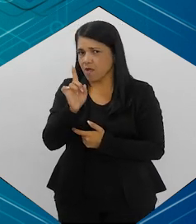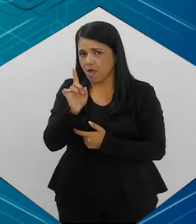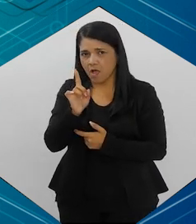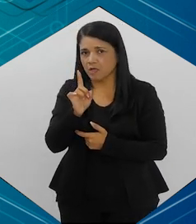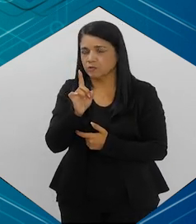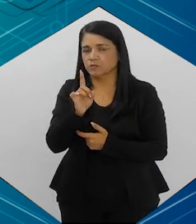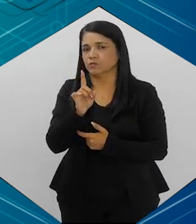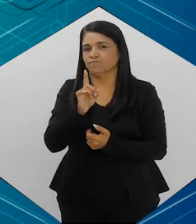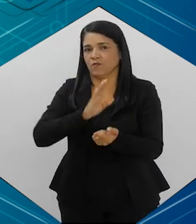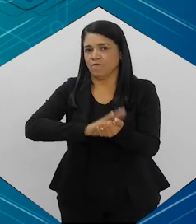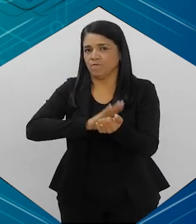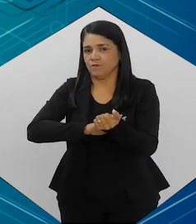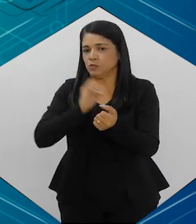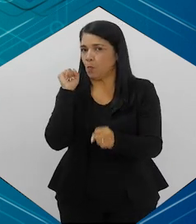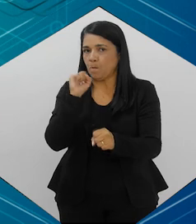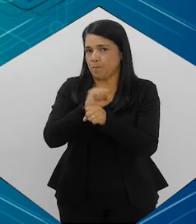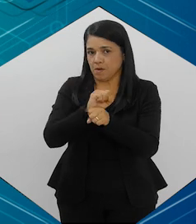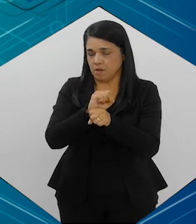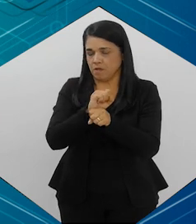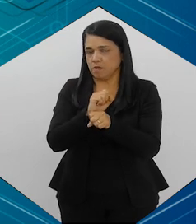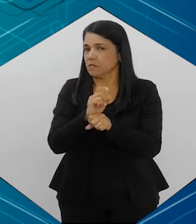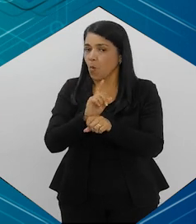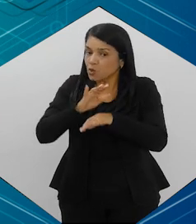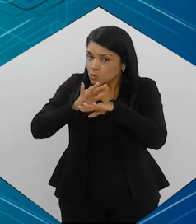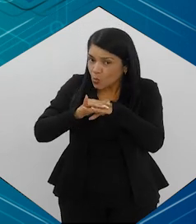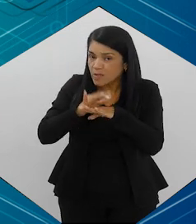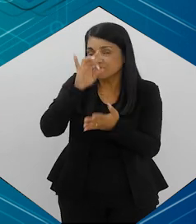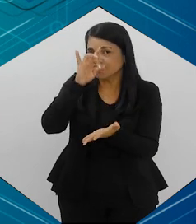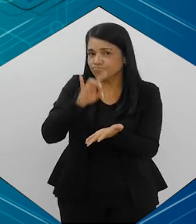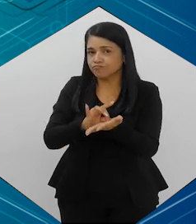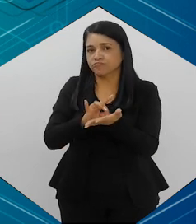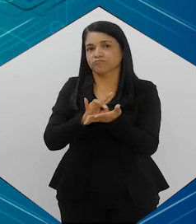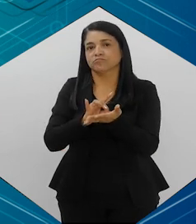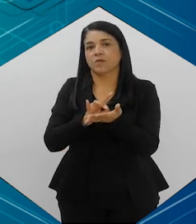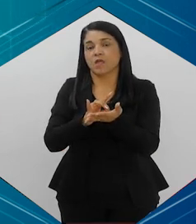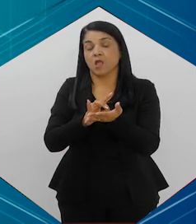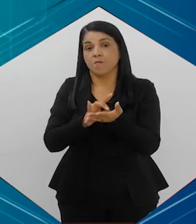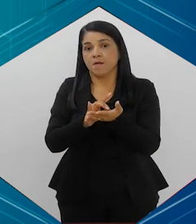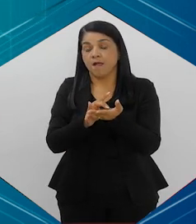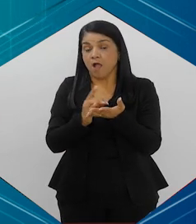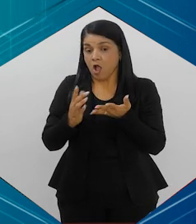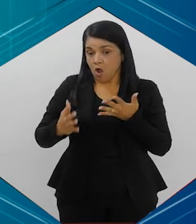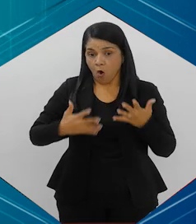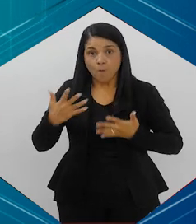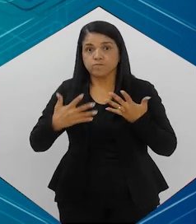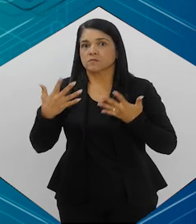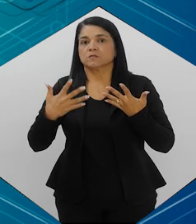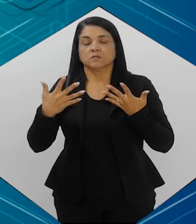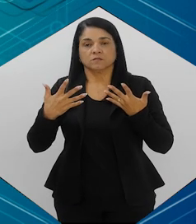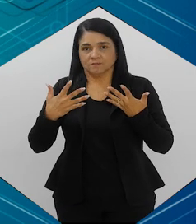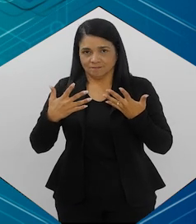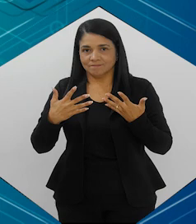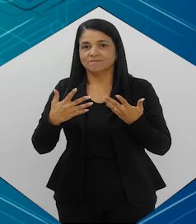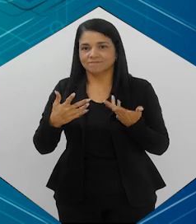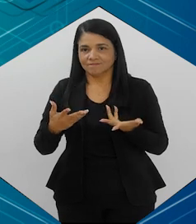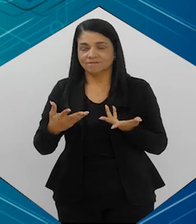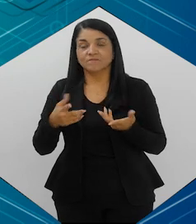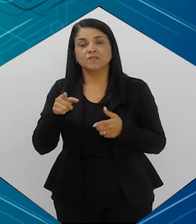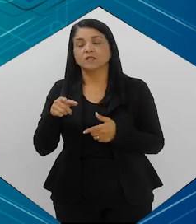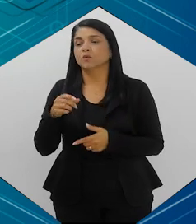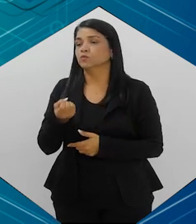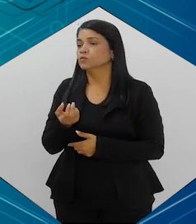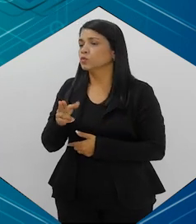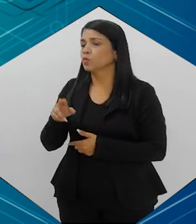fácil sair desse serviço, porque não é... É uma doença, Assim, trata-se de uma compulsão mesmo. Tá certo.